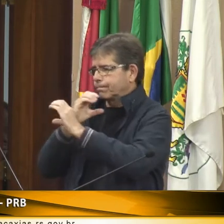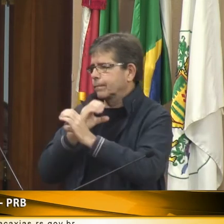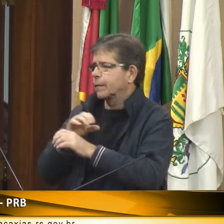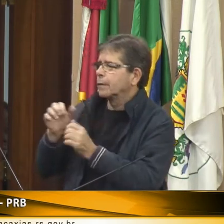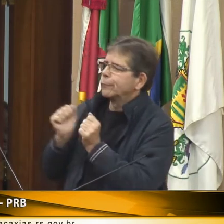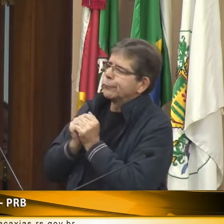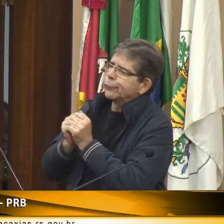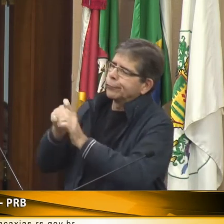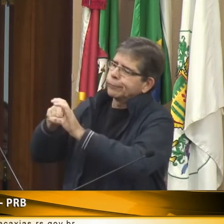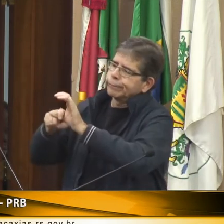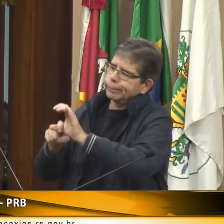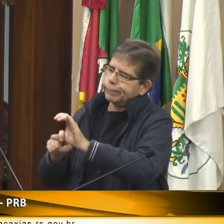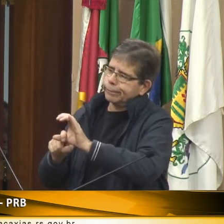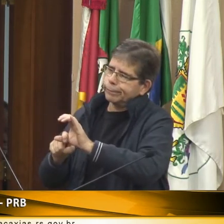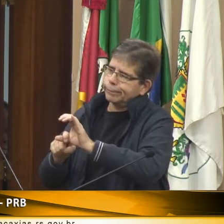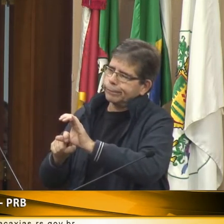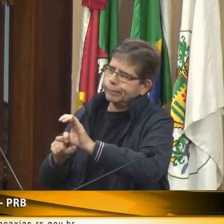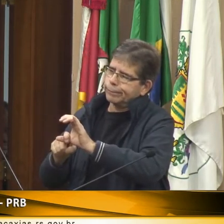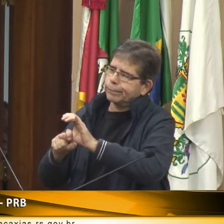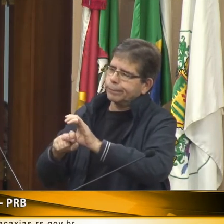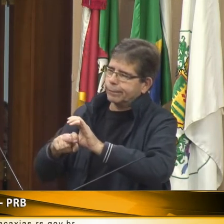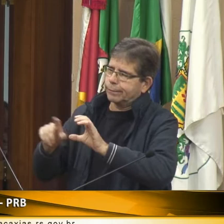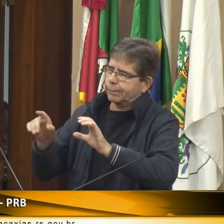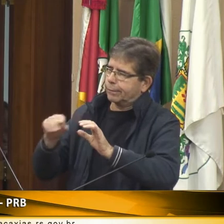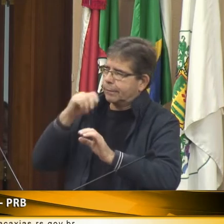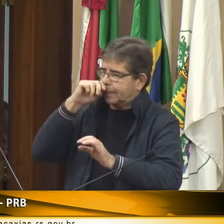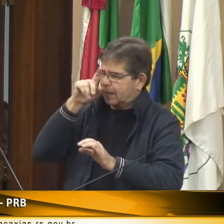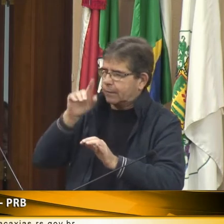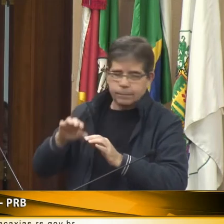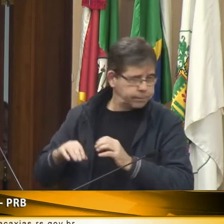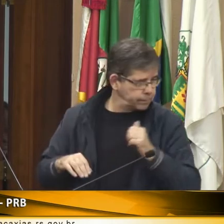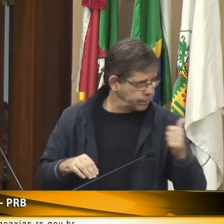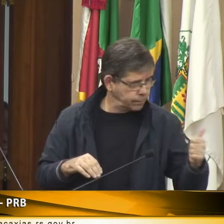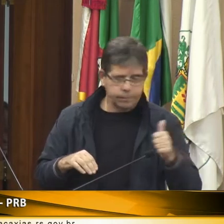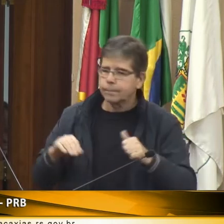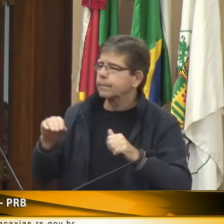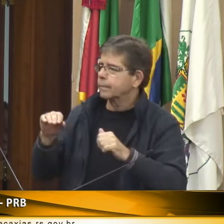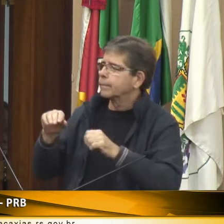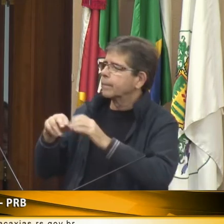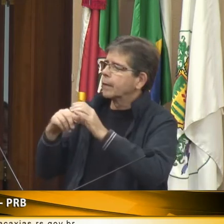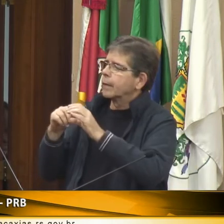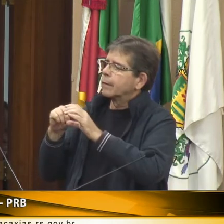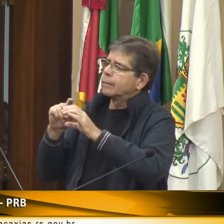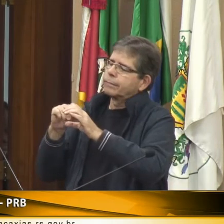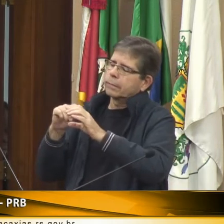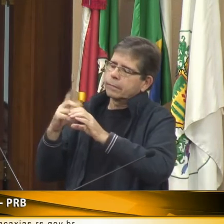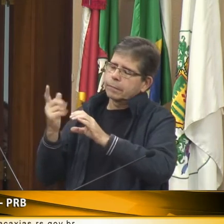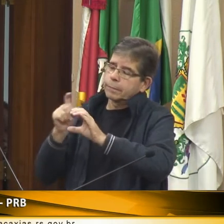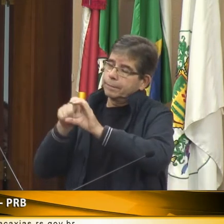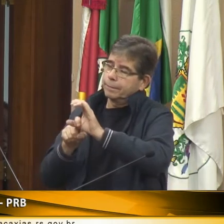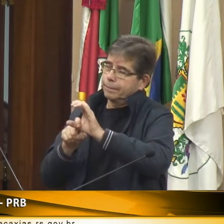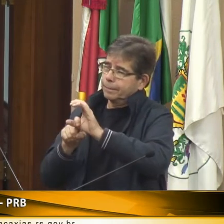comunicação clara. Eu não posso ficar dependendo de alguém.